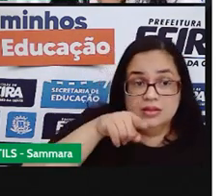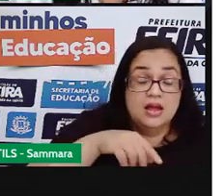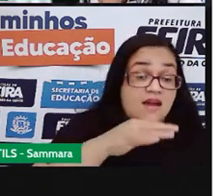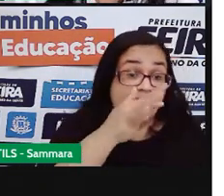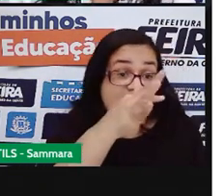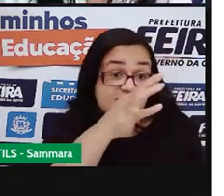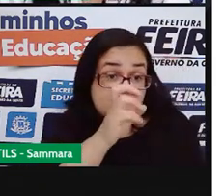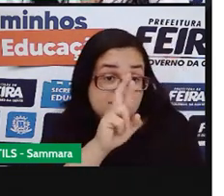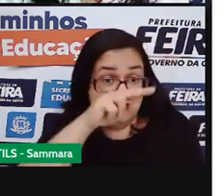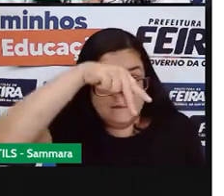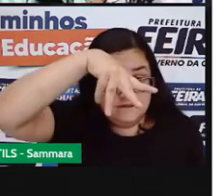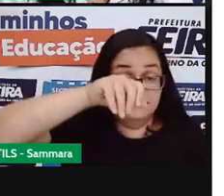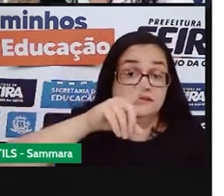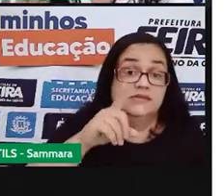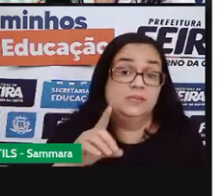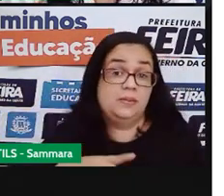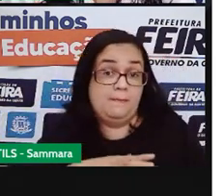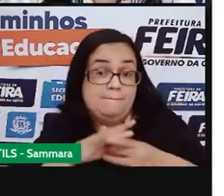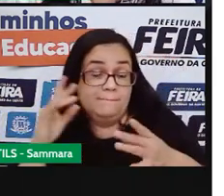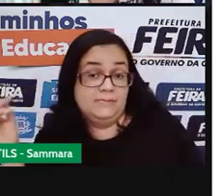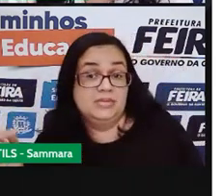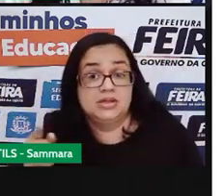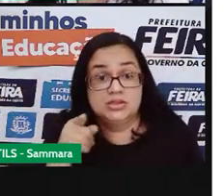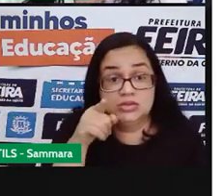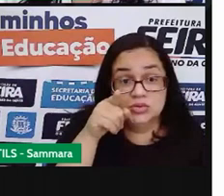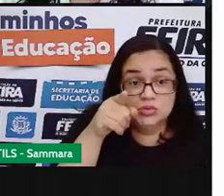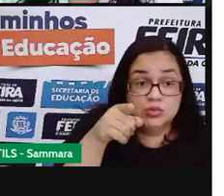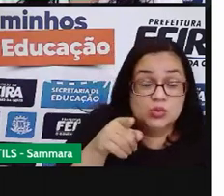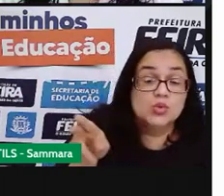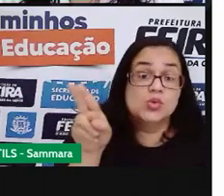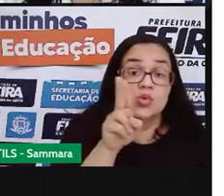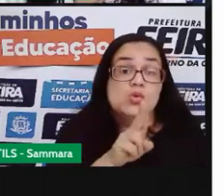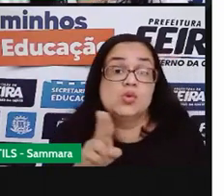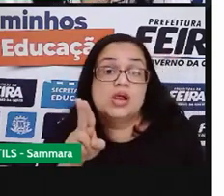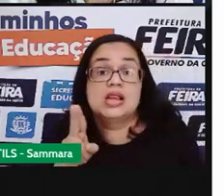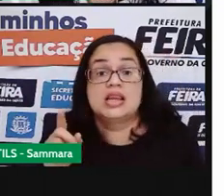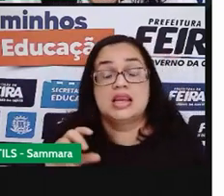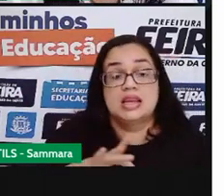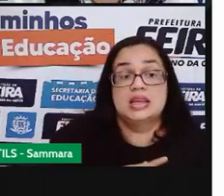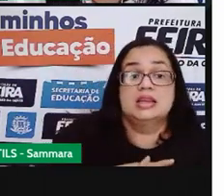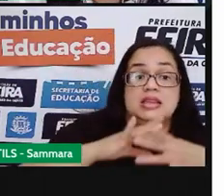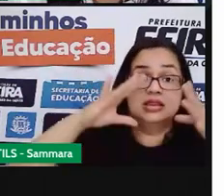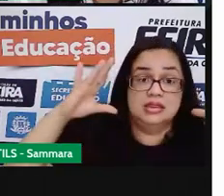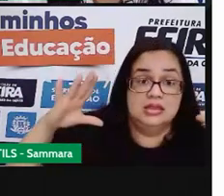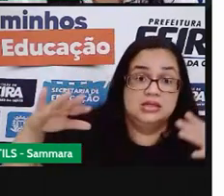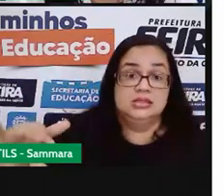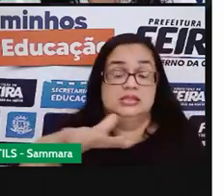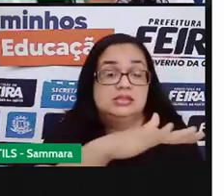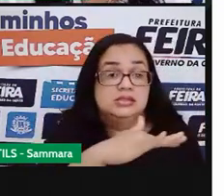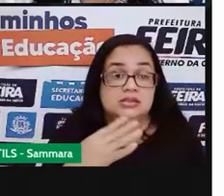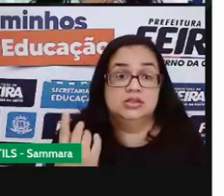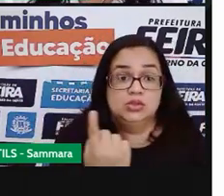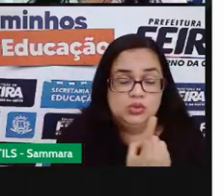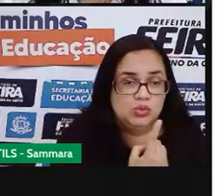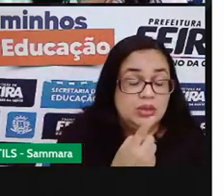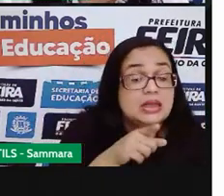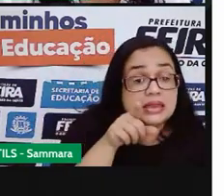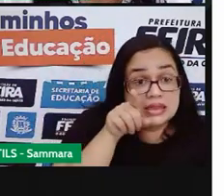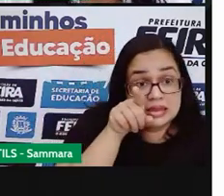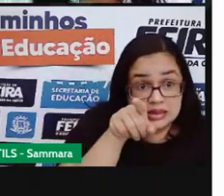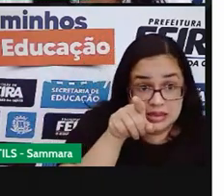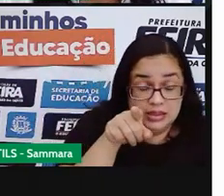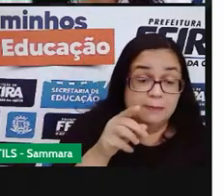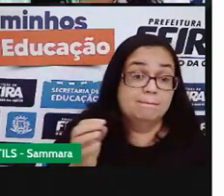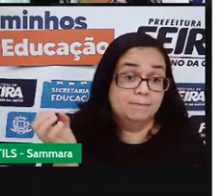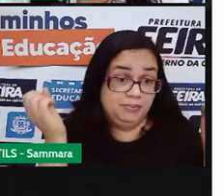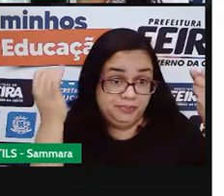Fernando permite as cinco entidades usarem a tribuna livre em uma mesma sessão. Aqui, como